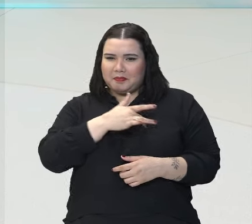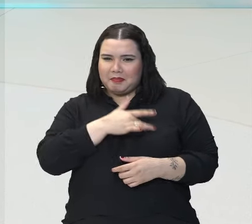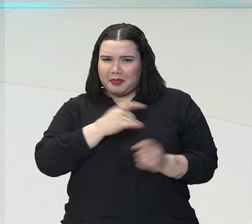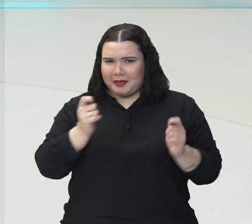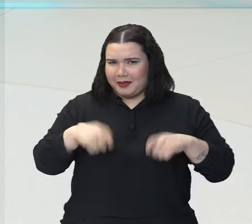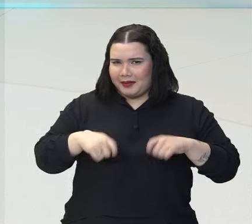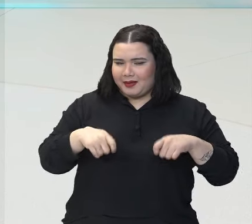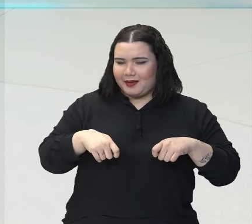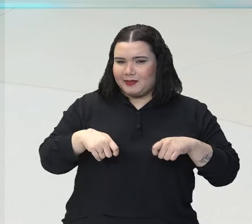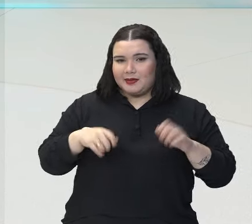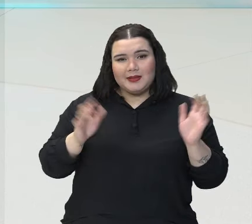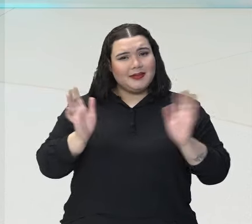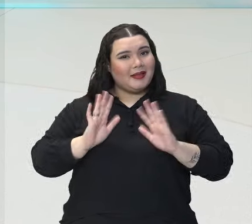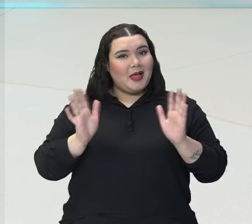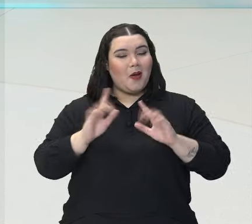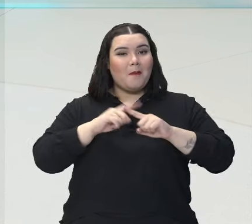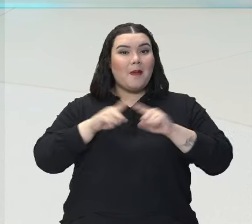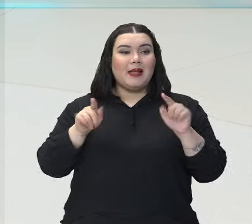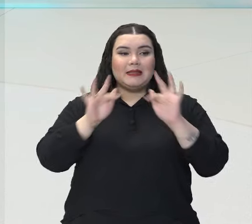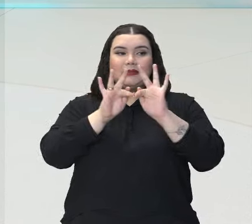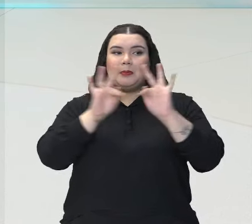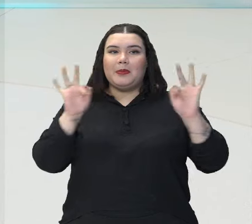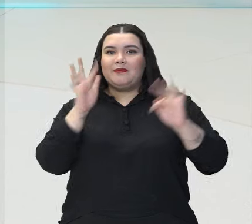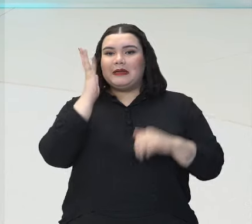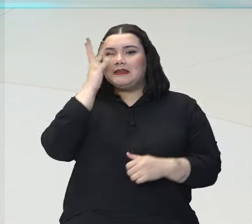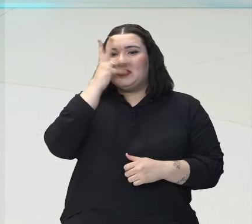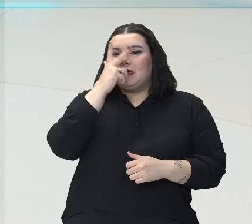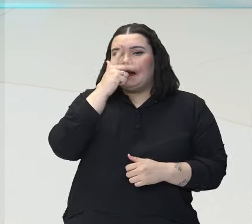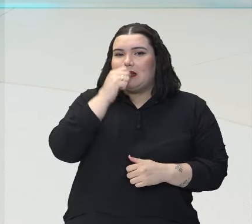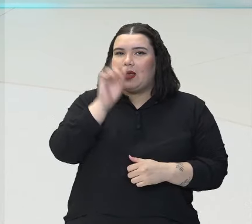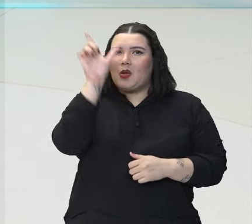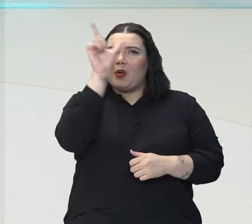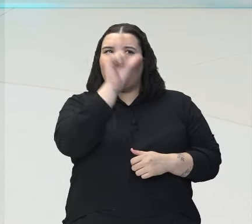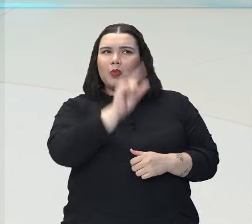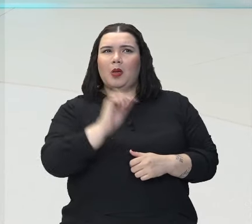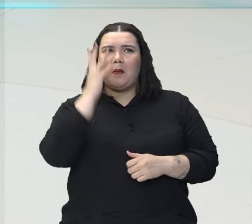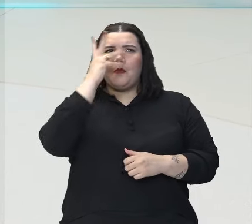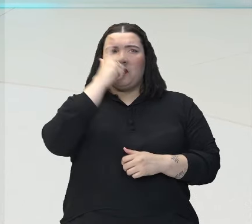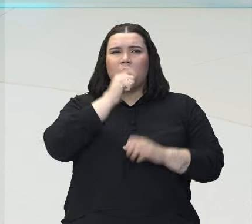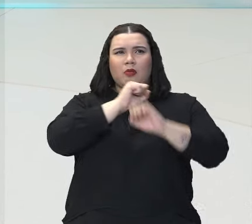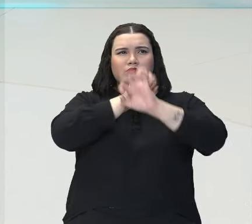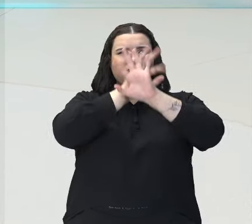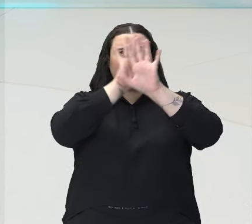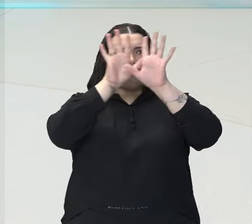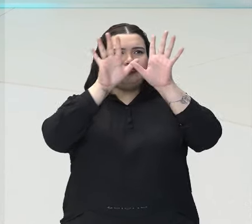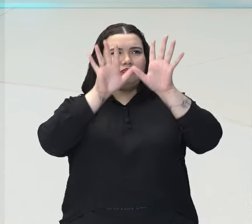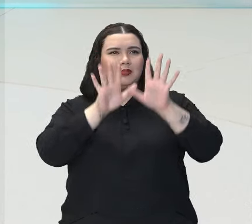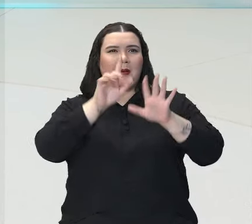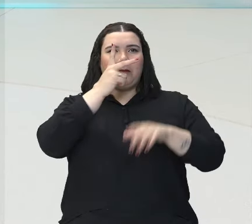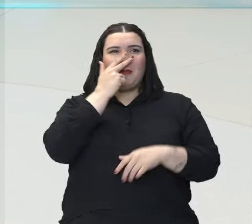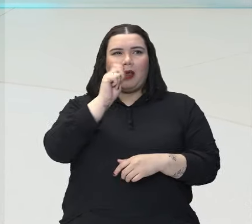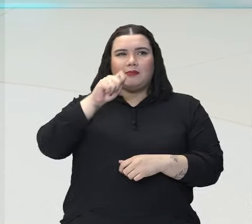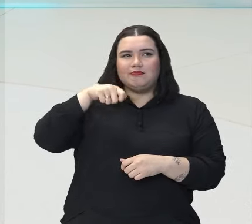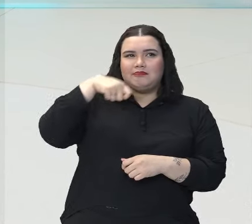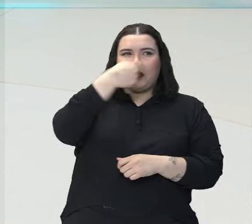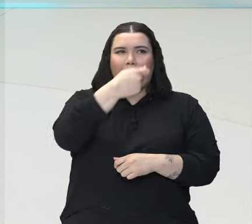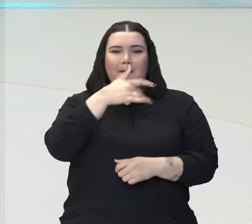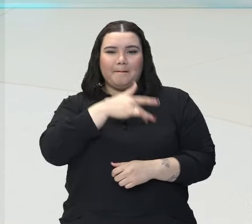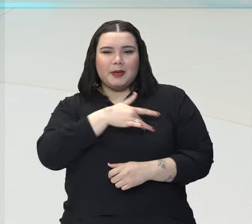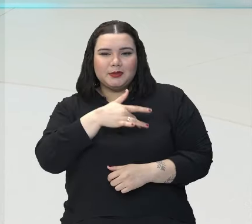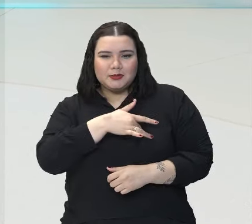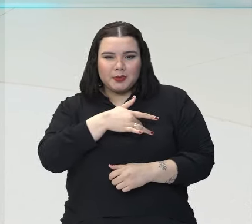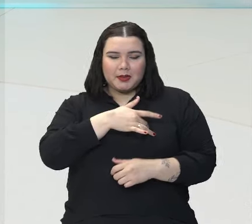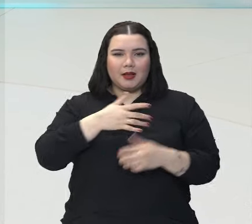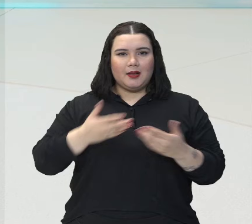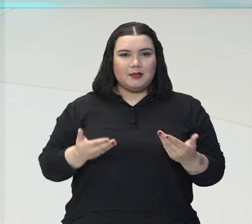Não, mas é tão bonito falar isso, né? A lua está apaixonada porque ela está bonita, a lua cheia. Então, são essas características que são